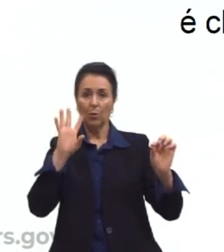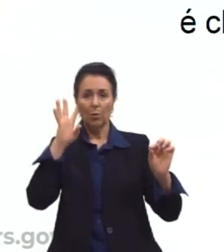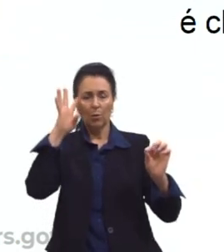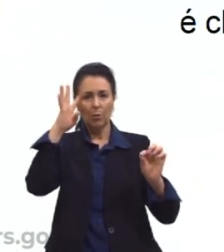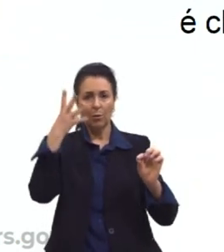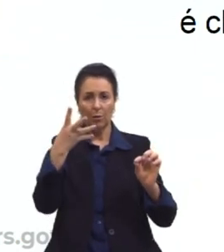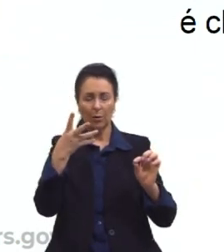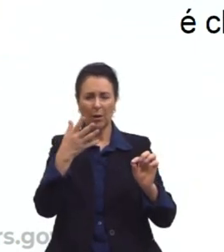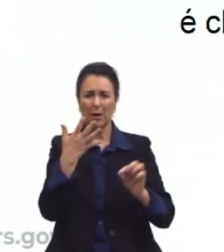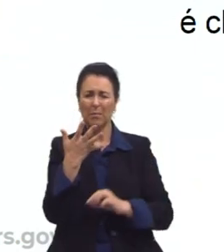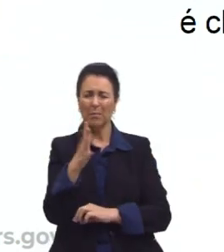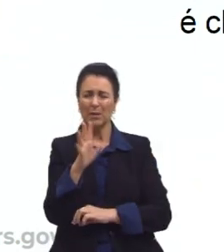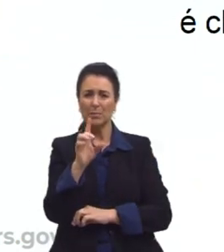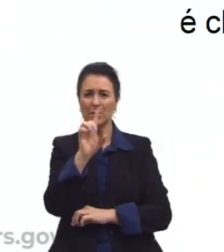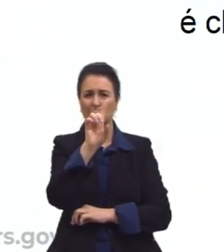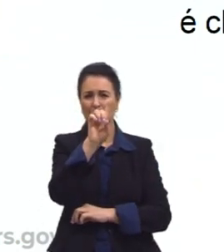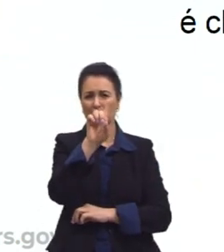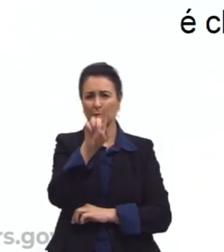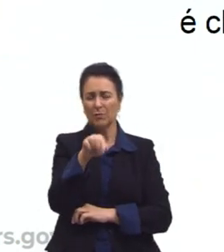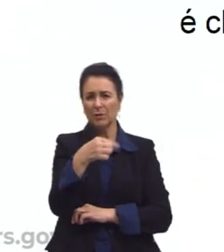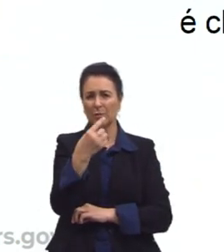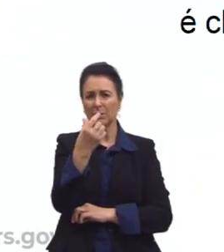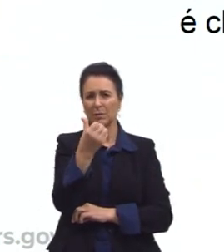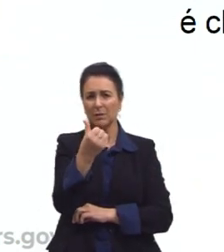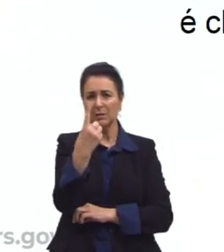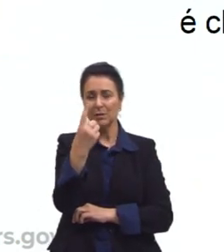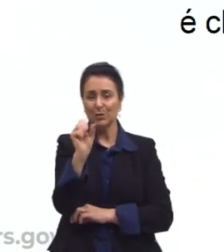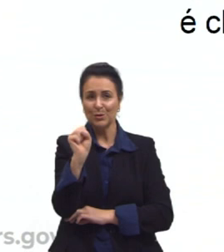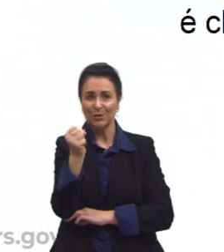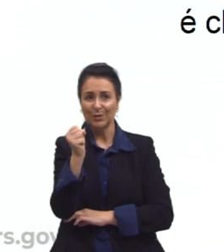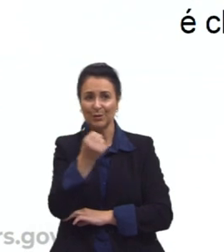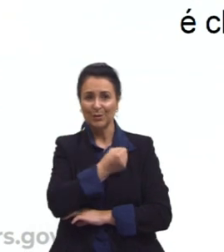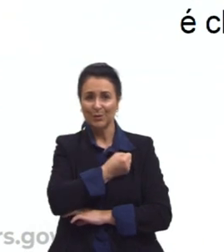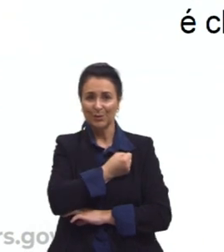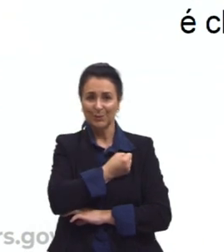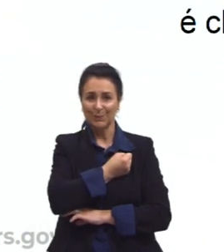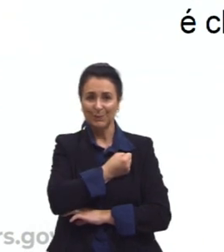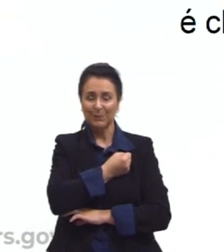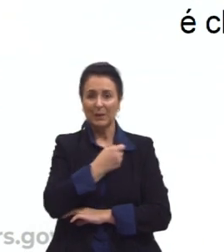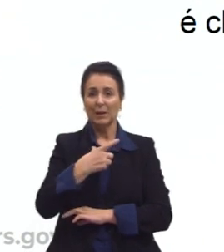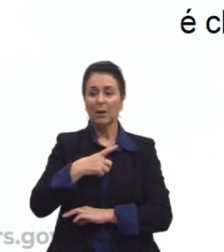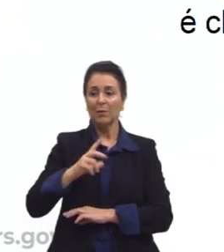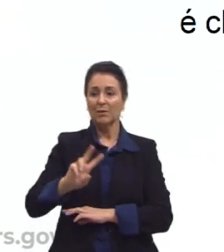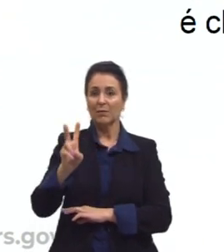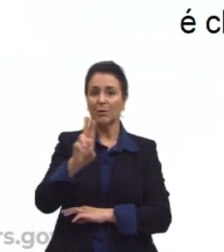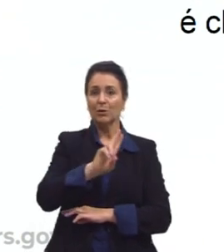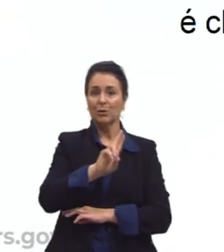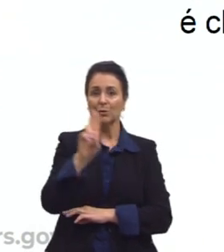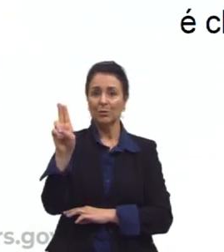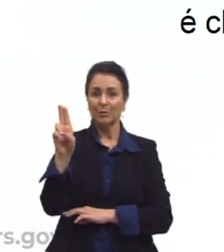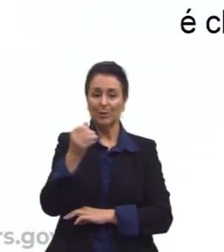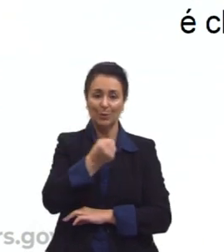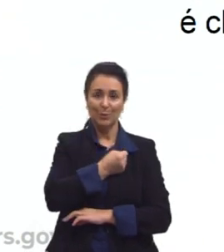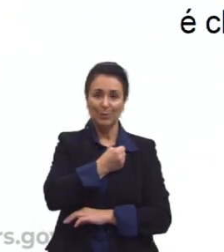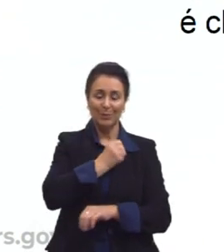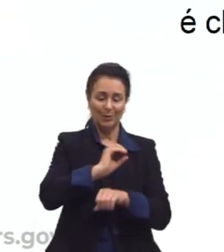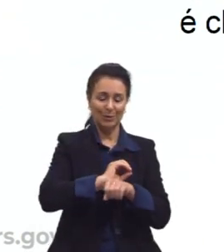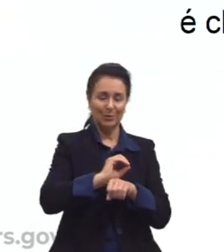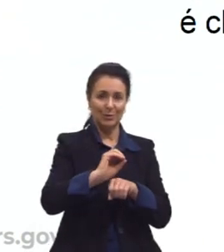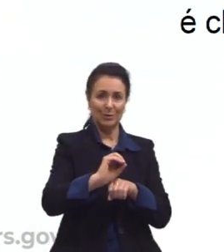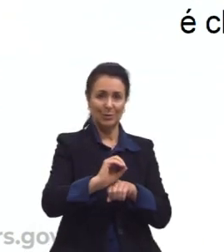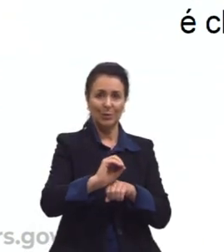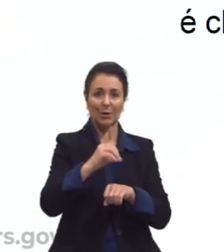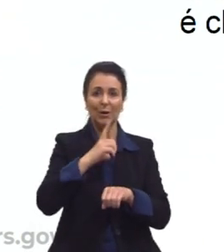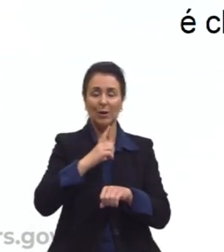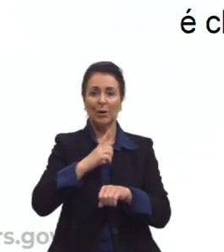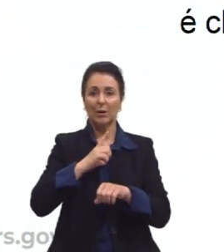de aproximadamente 1,618. Esse valor, então, ele é chamado de número de ouro. Aqui nós